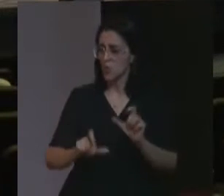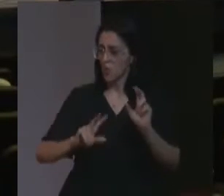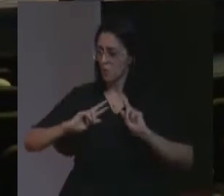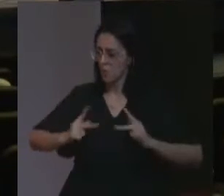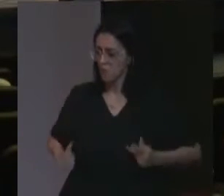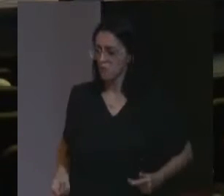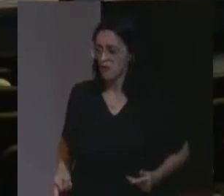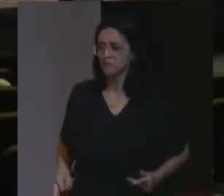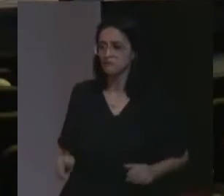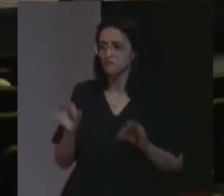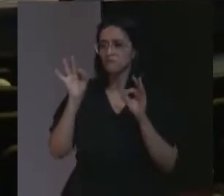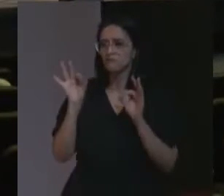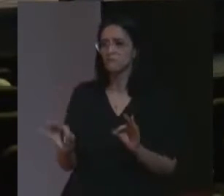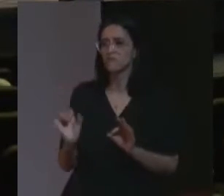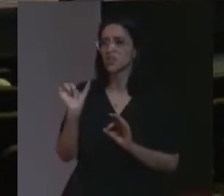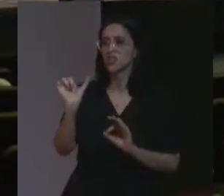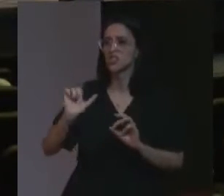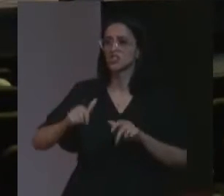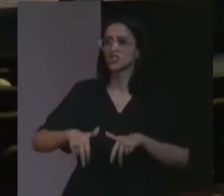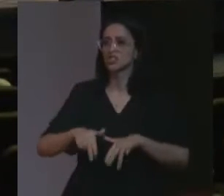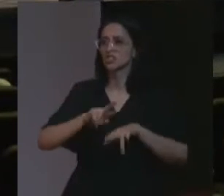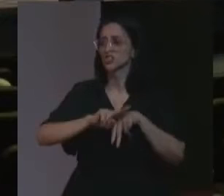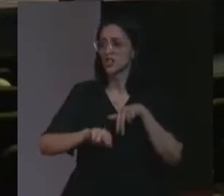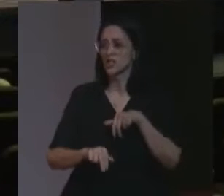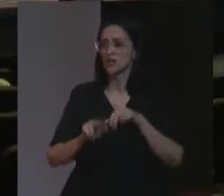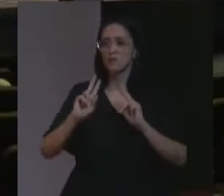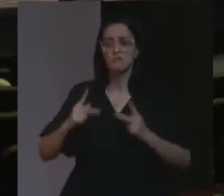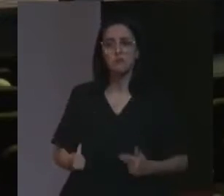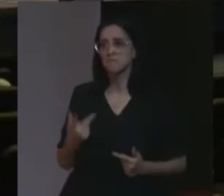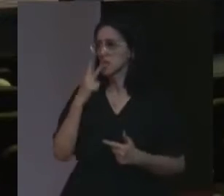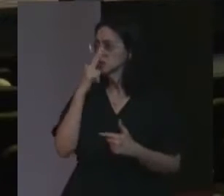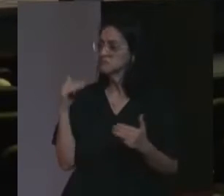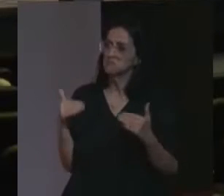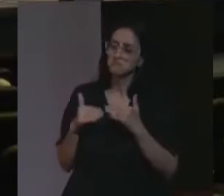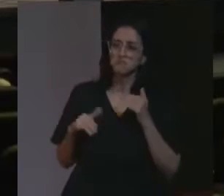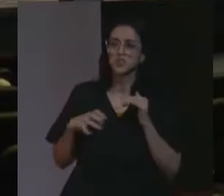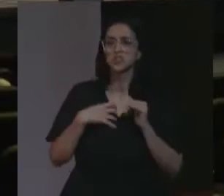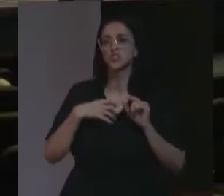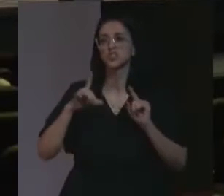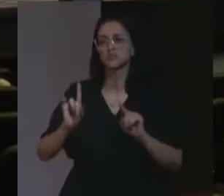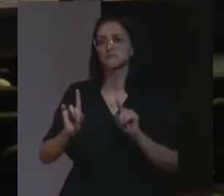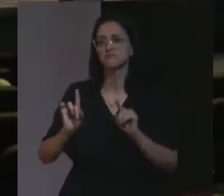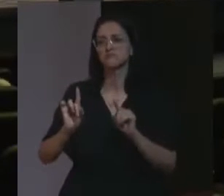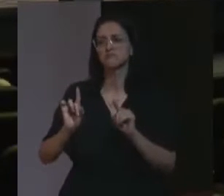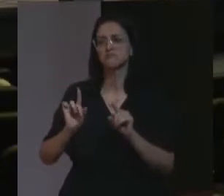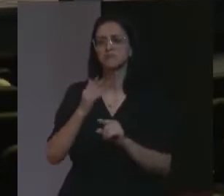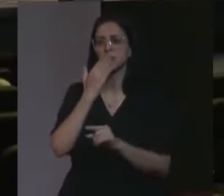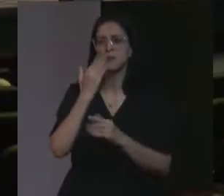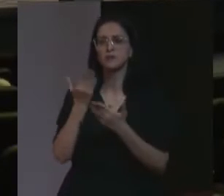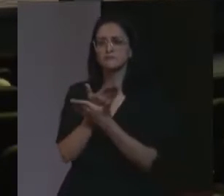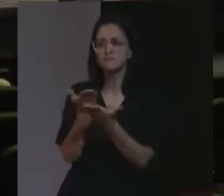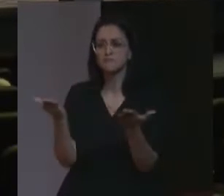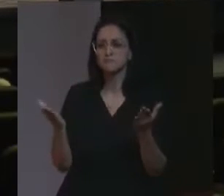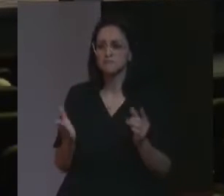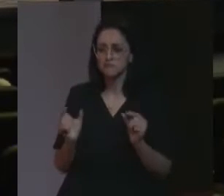o qual as exatas expressões gênero humano ou humanidade ficariam sem sentido. E por que eu peço aos senhores a absolvição